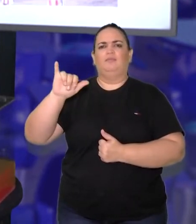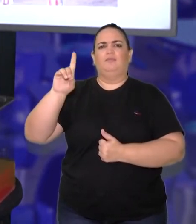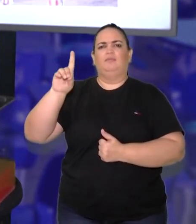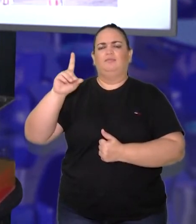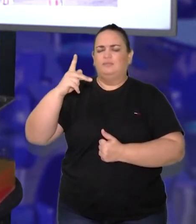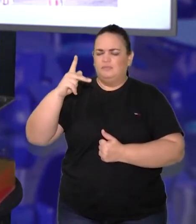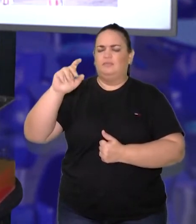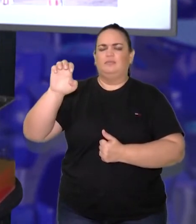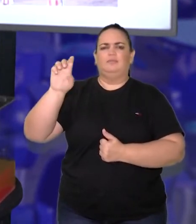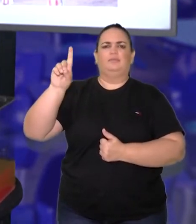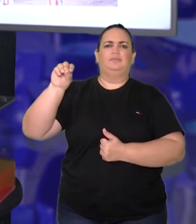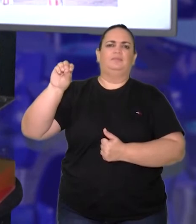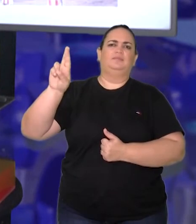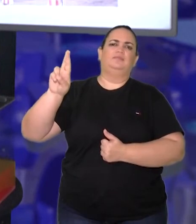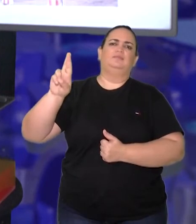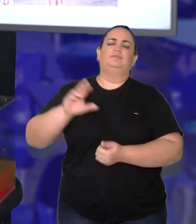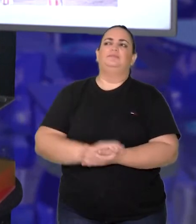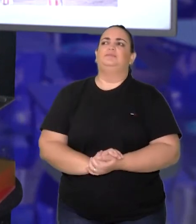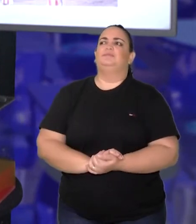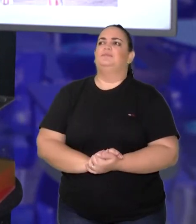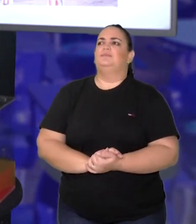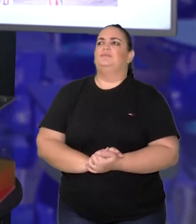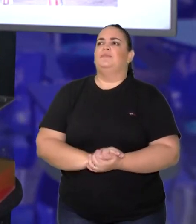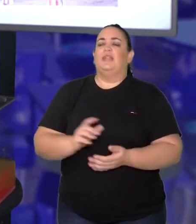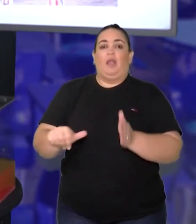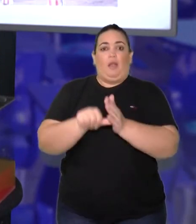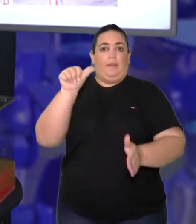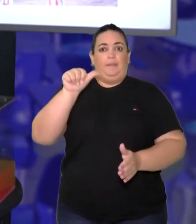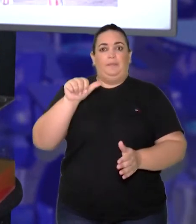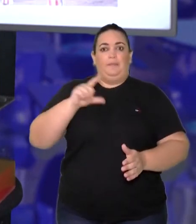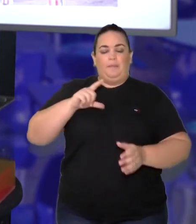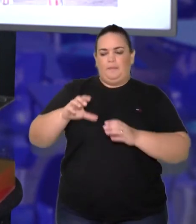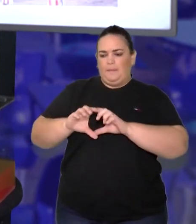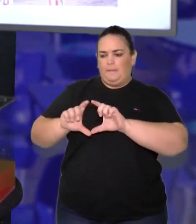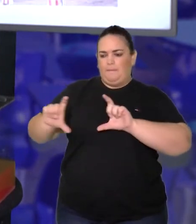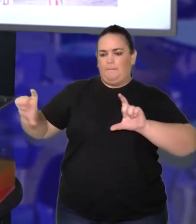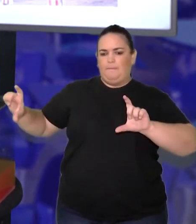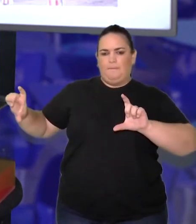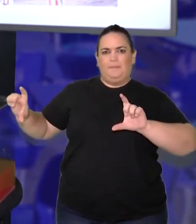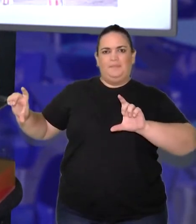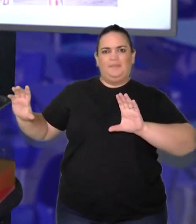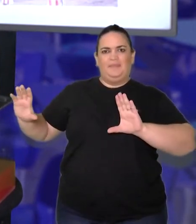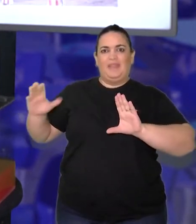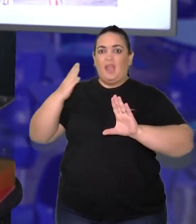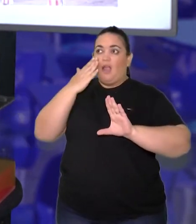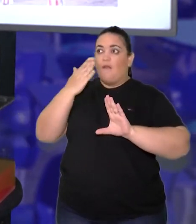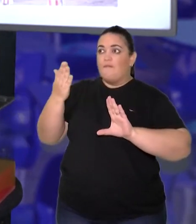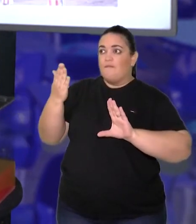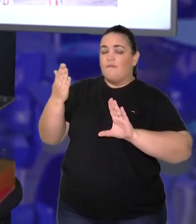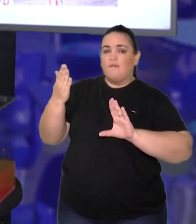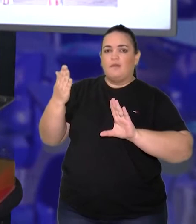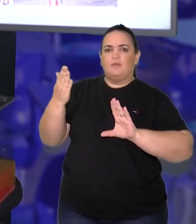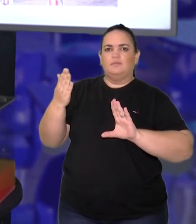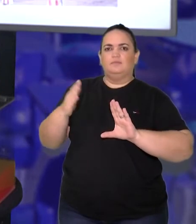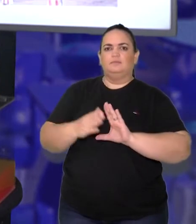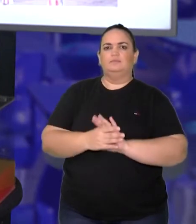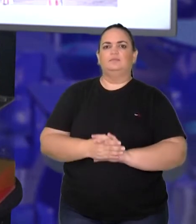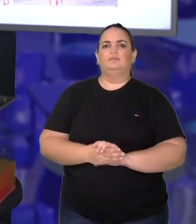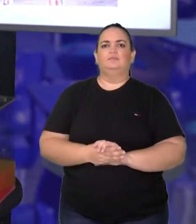Temos aqui, primeiramente, as distâncias da vista frontal. A gente consegue verificar